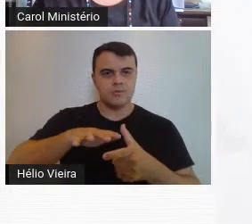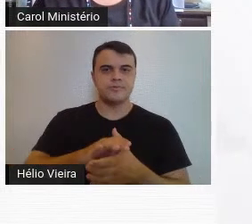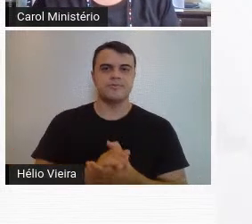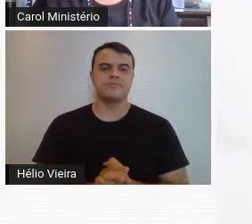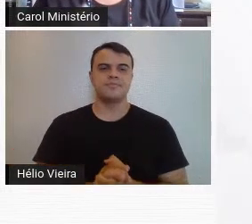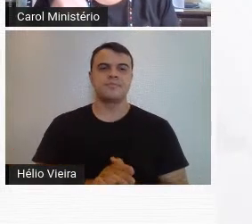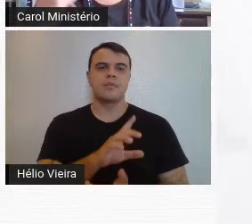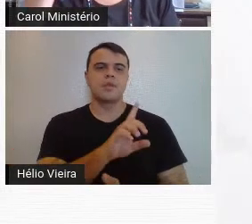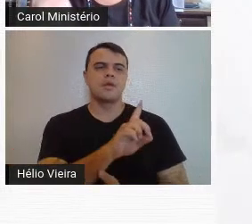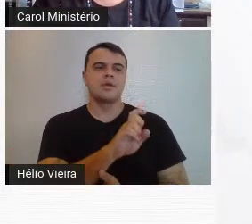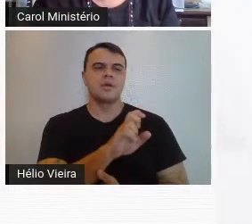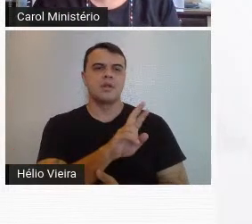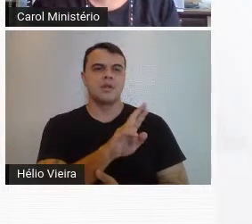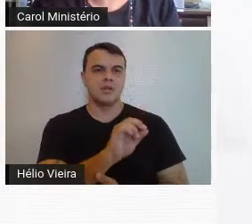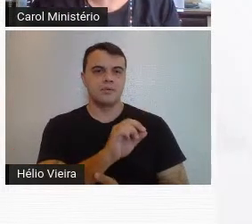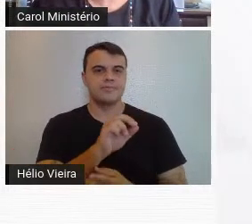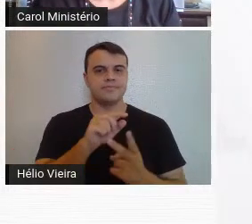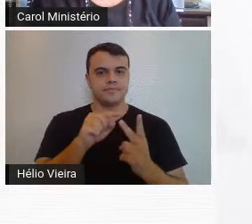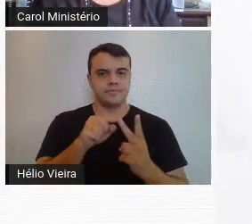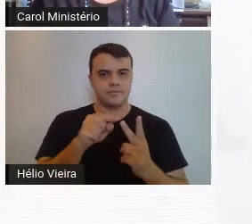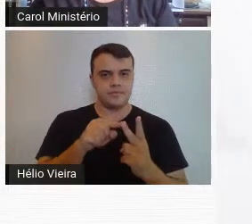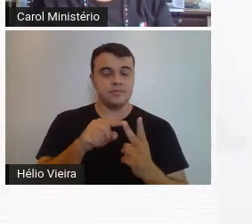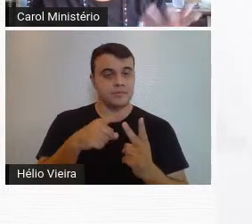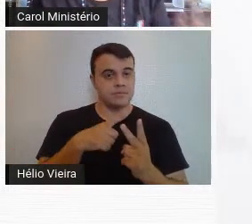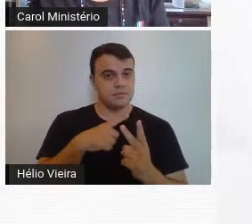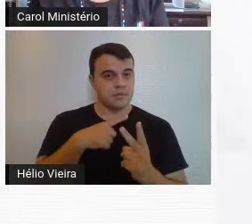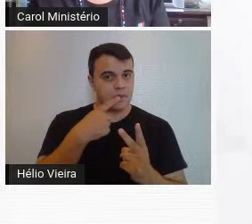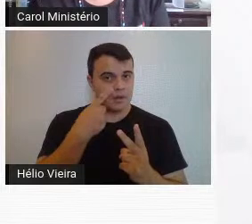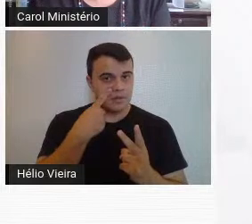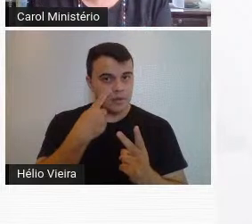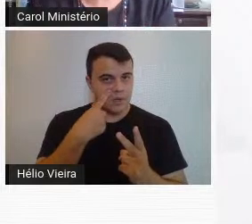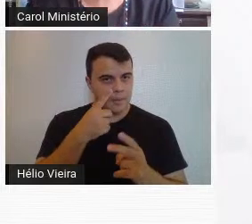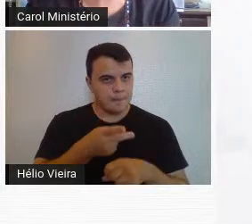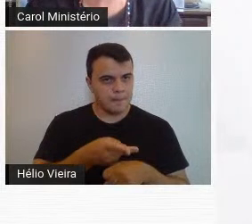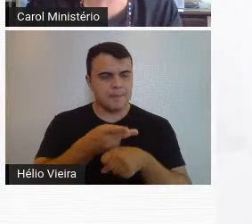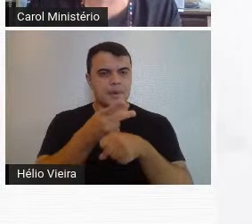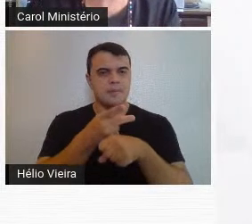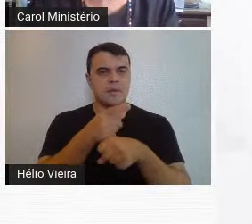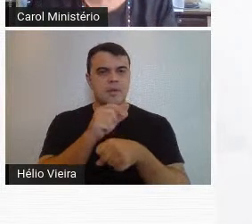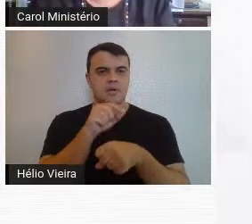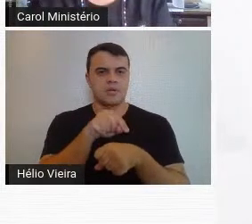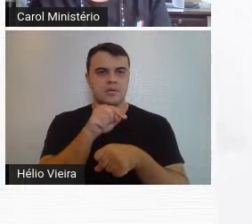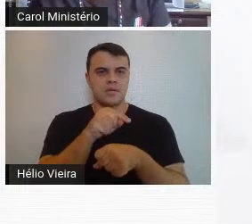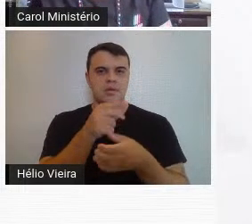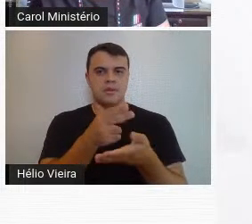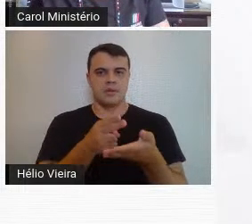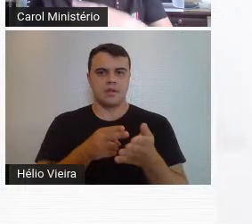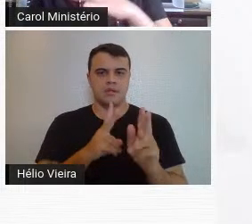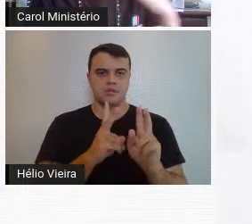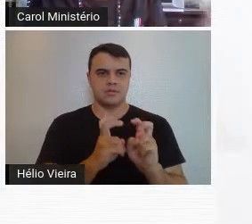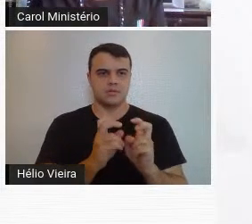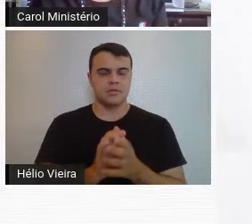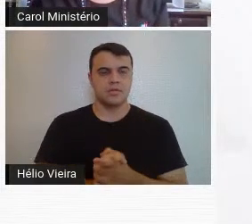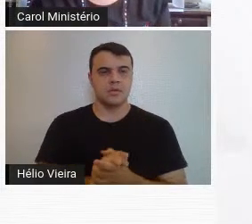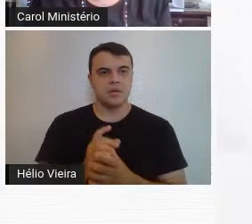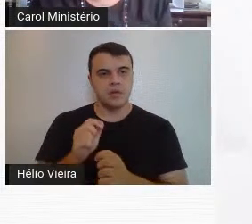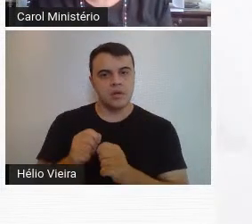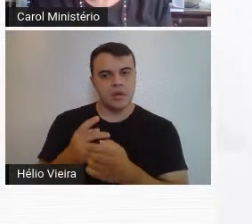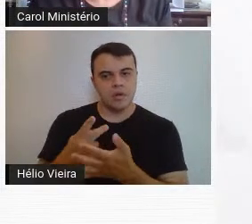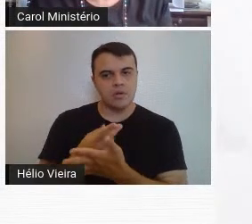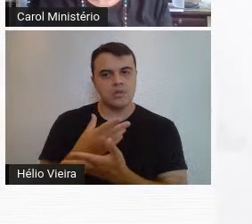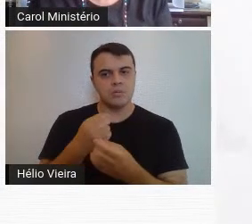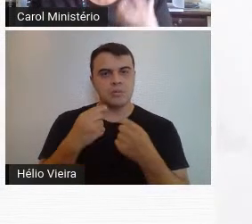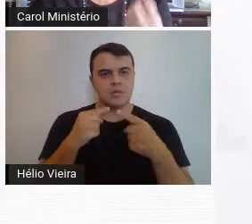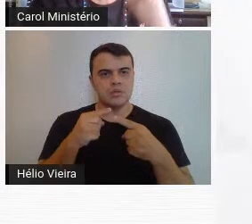o Dério Del Pino de Janeiro, o Fernando Perussetti, que nós vamos ver que foi premiado no quesito desenho, que foi considerado por muitos